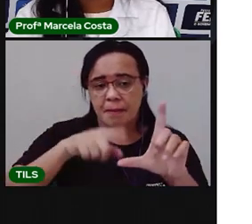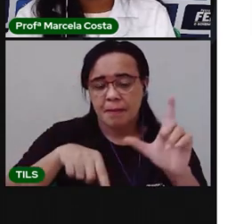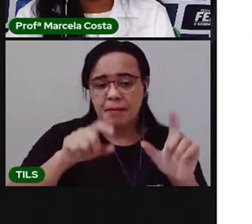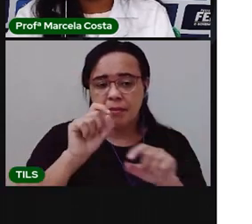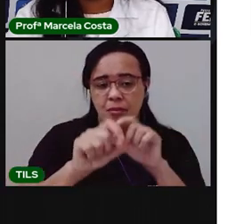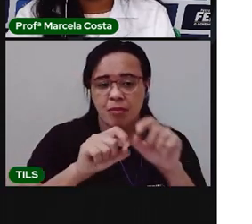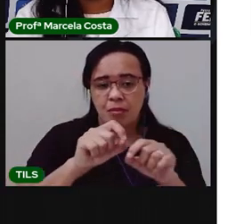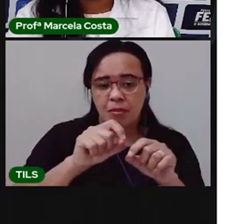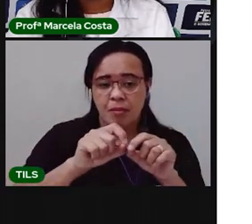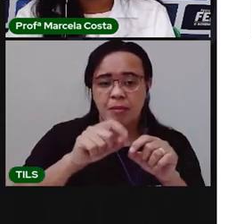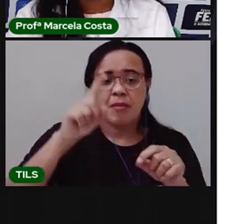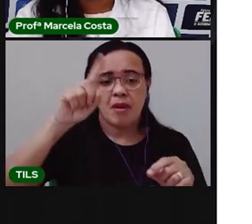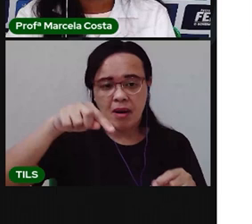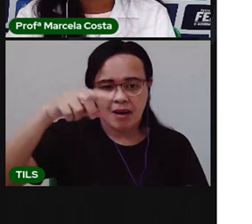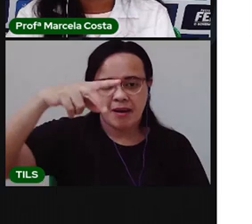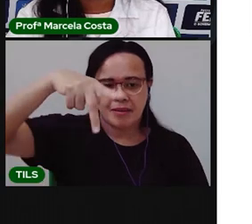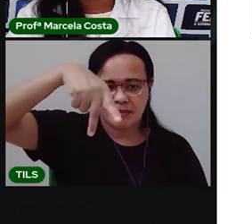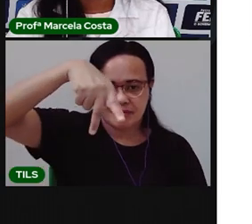PeXinho.